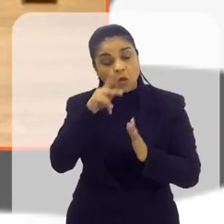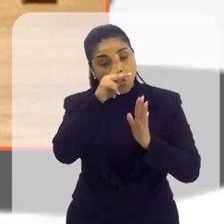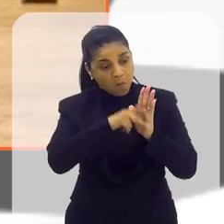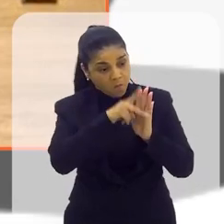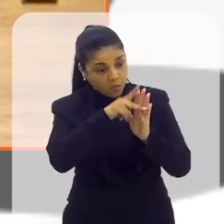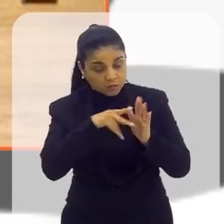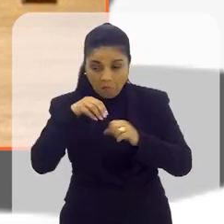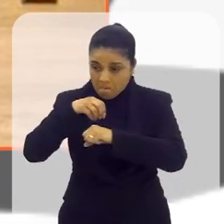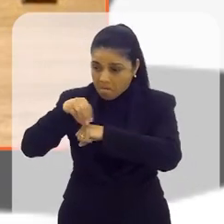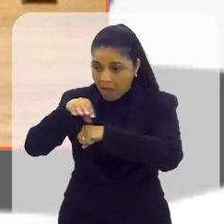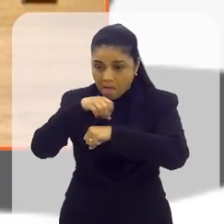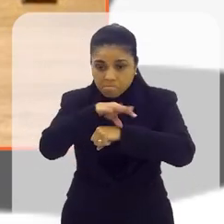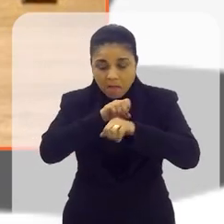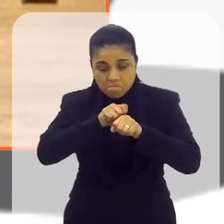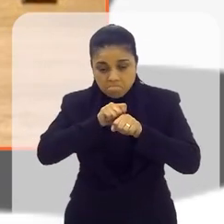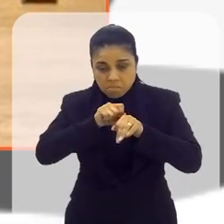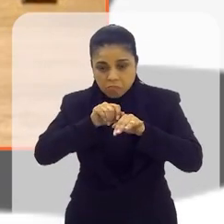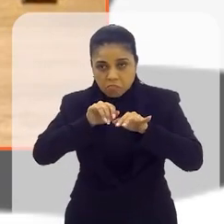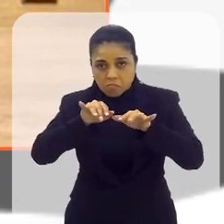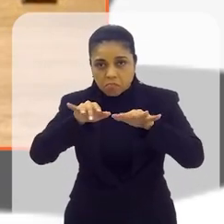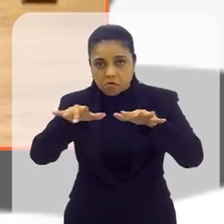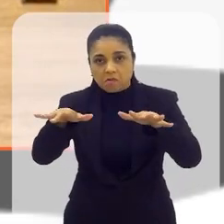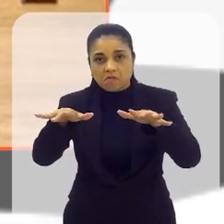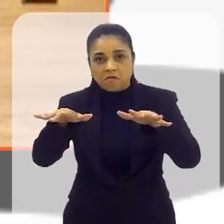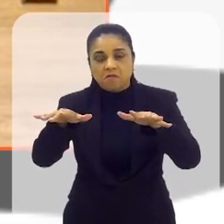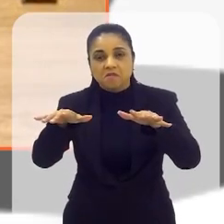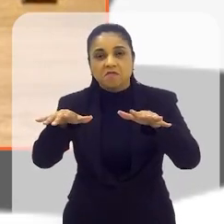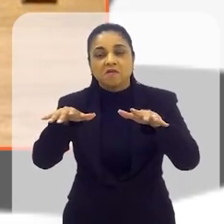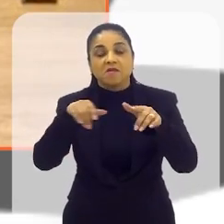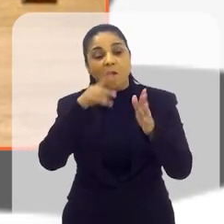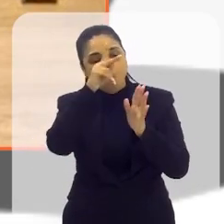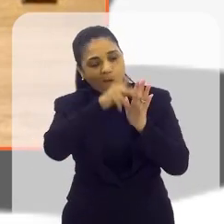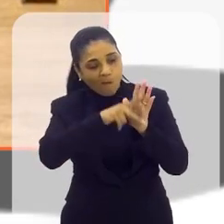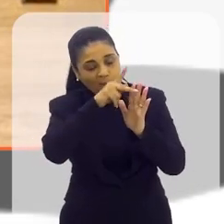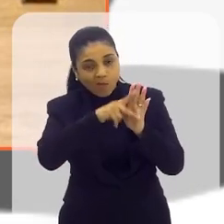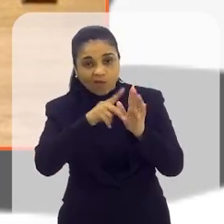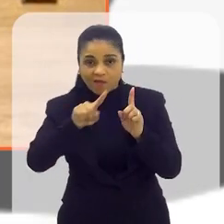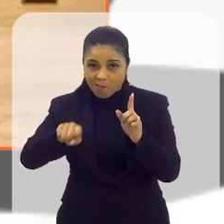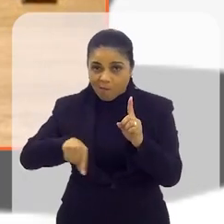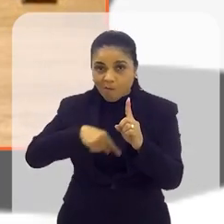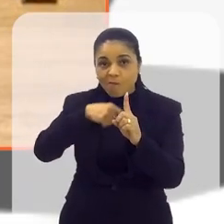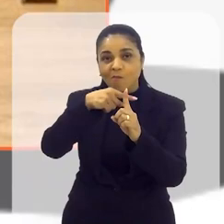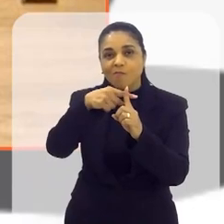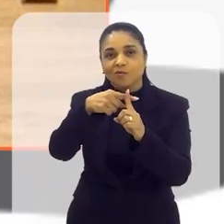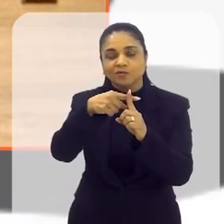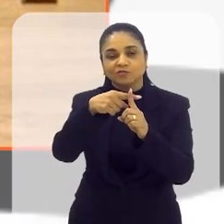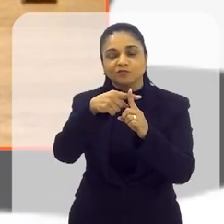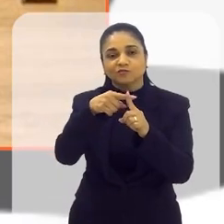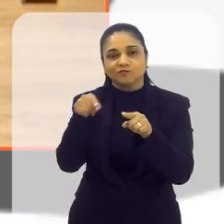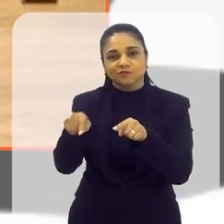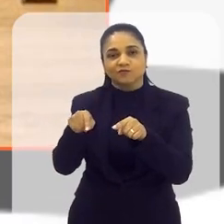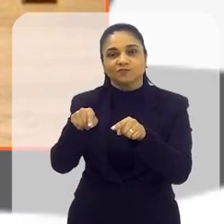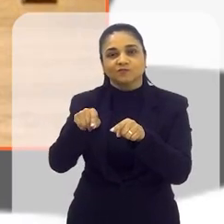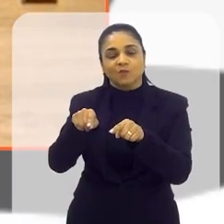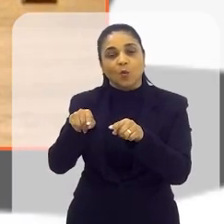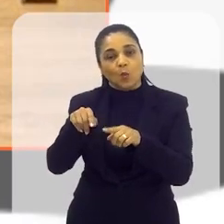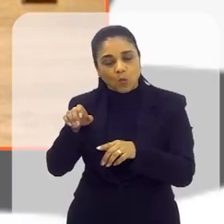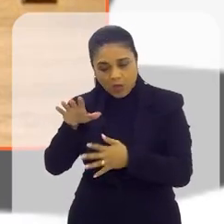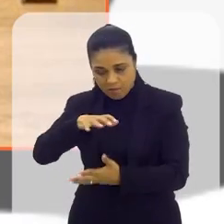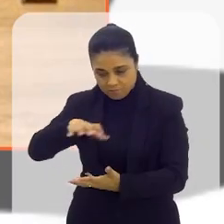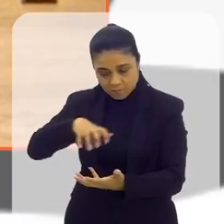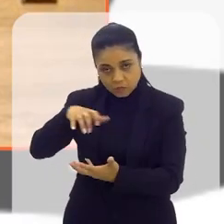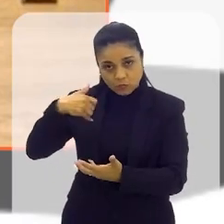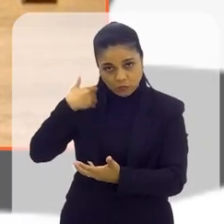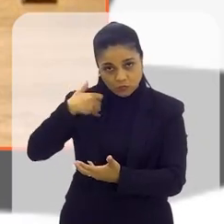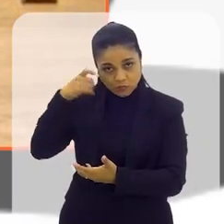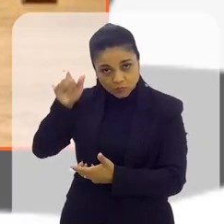foi multiplicador, porque como o senhor muito bem disse, ele atinge de maneira positiva, tanto o idoso quanto a família